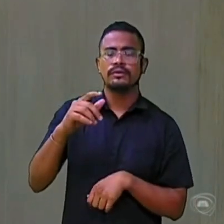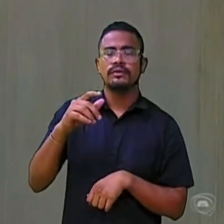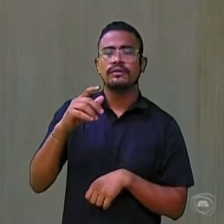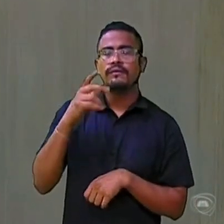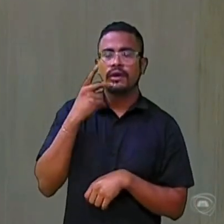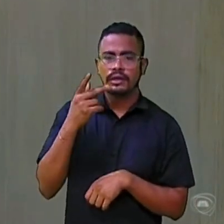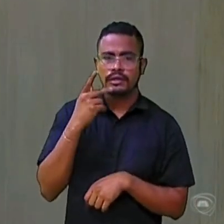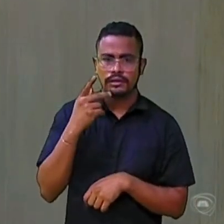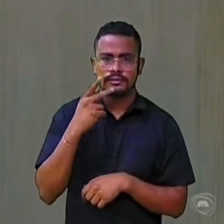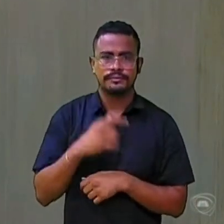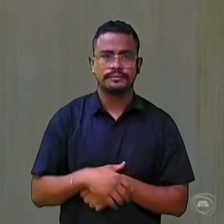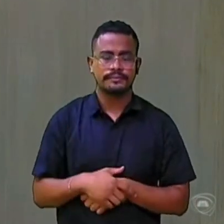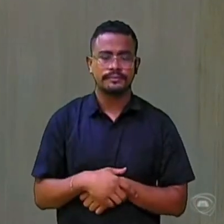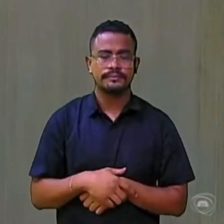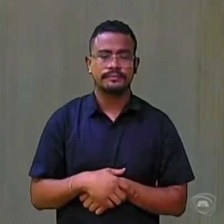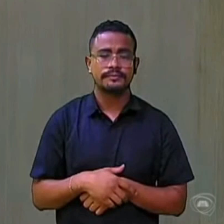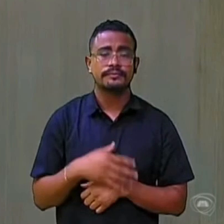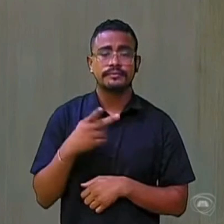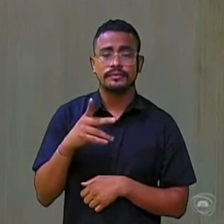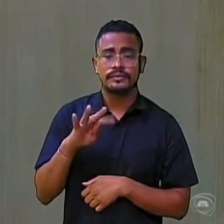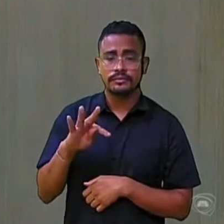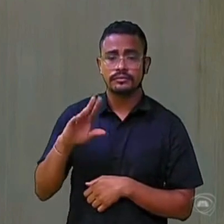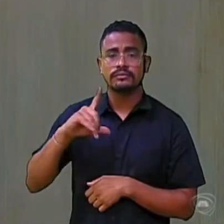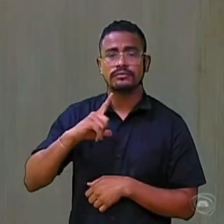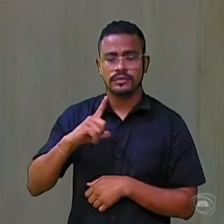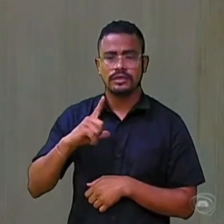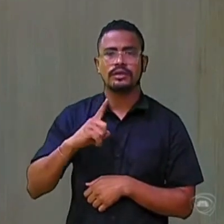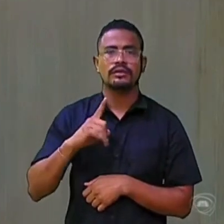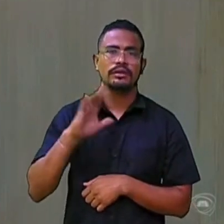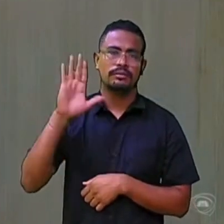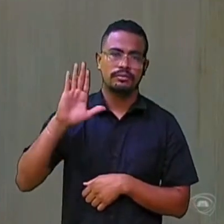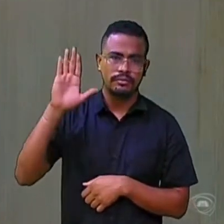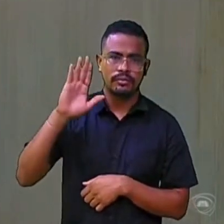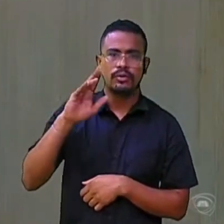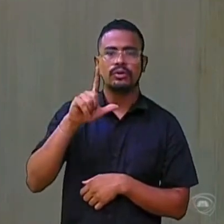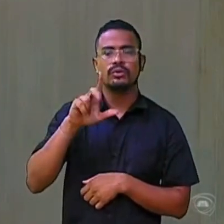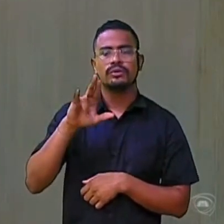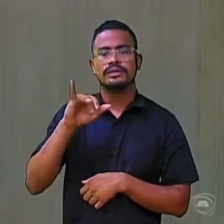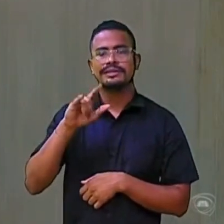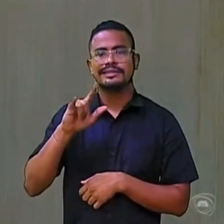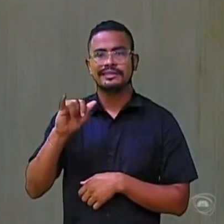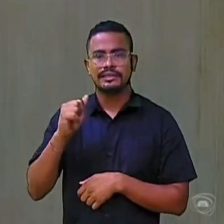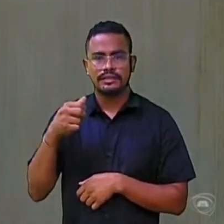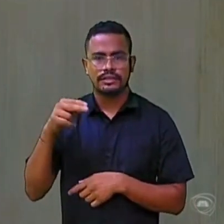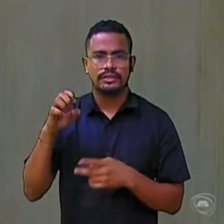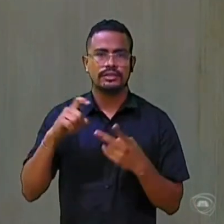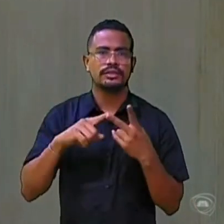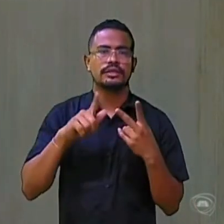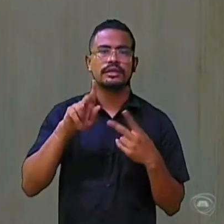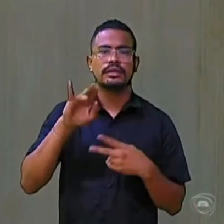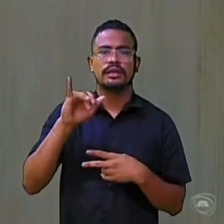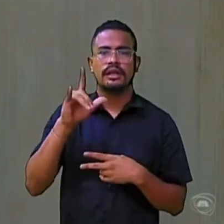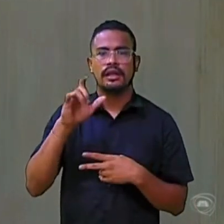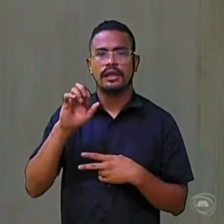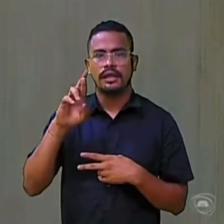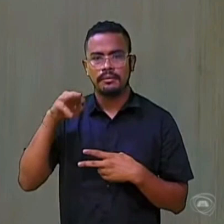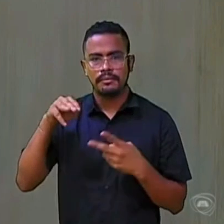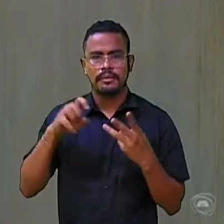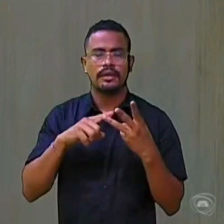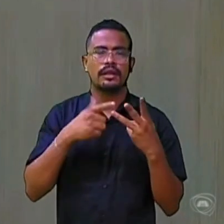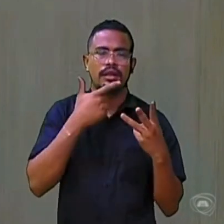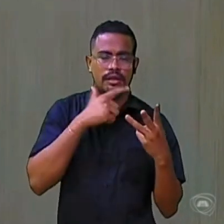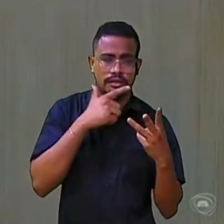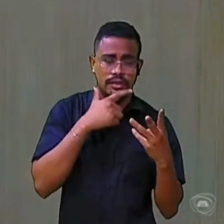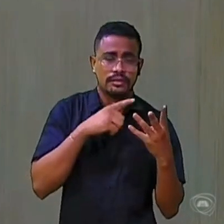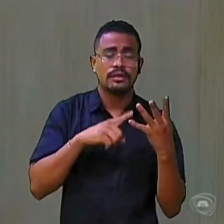PT tem a deputada Luziane como pré-candidata, o deputado Guilherme Sampaio, a deputada Larissa, o ex-deputado Arthur